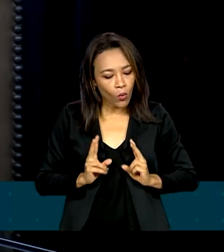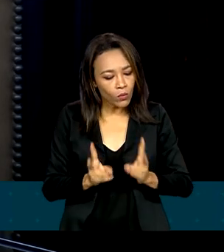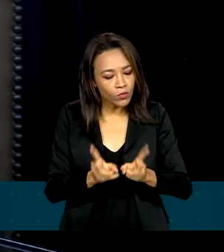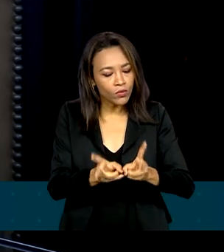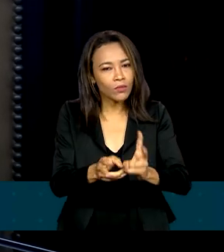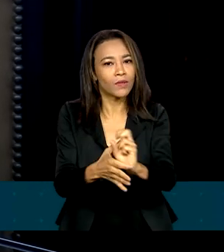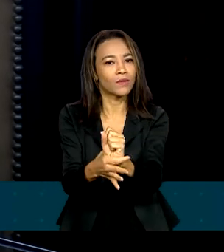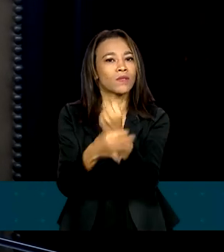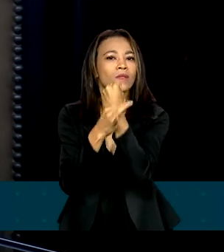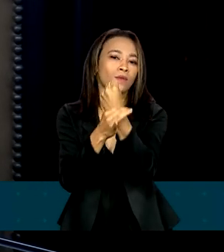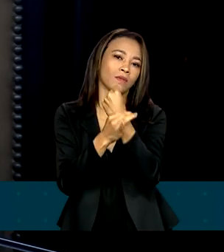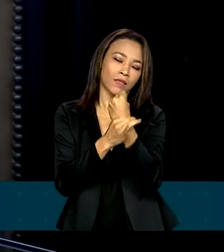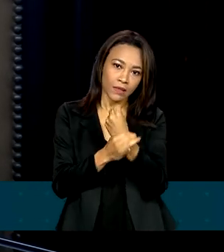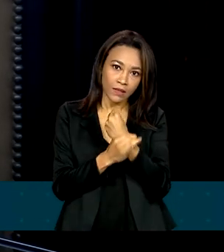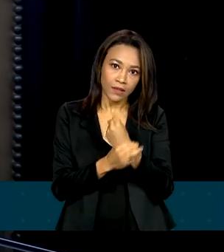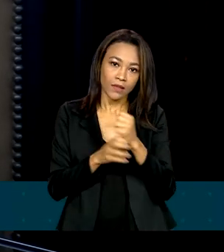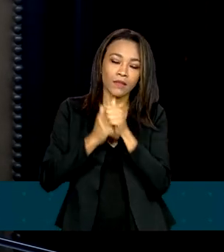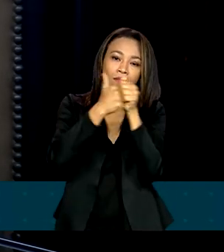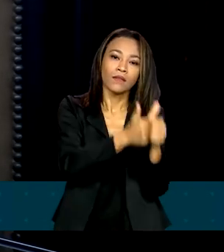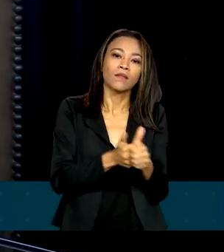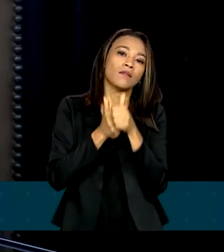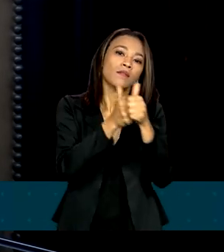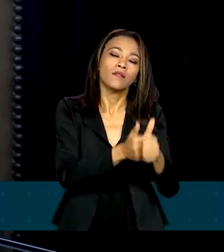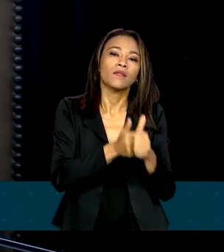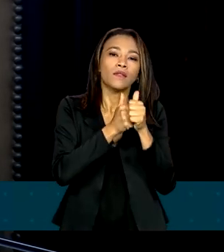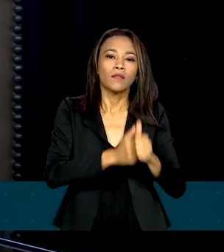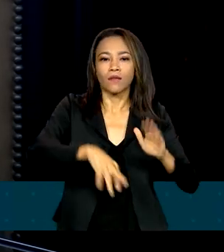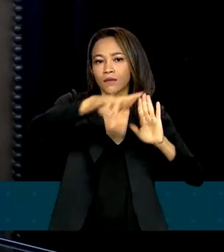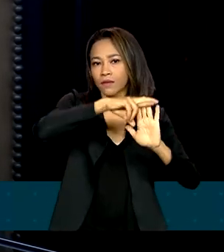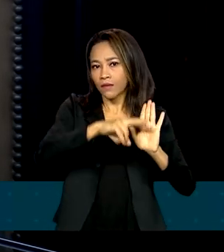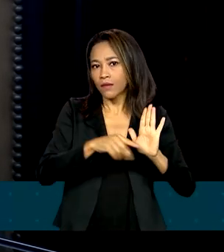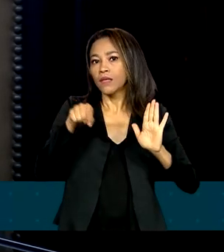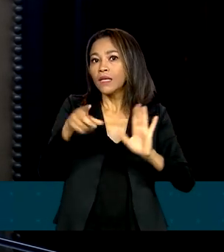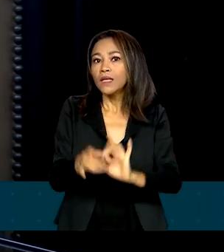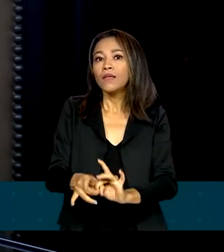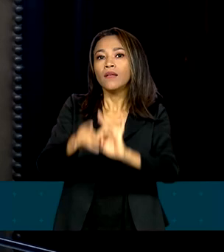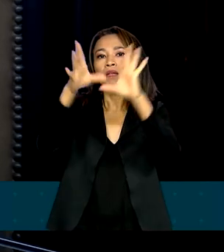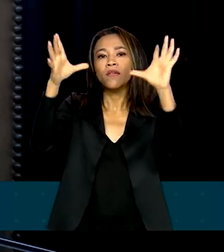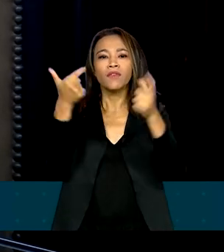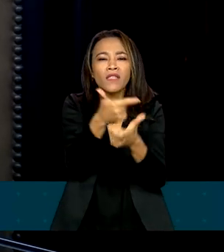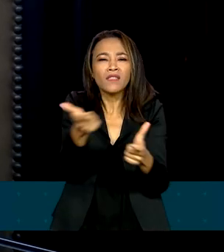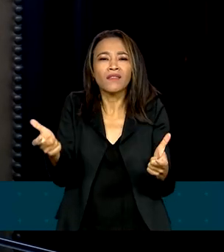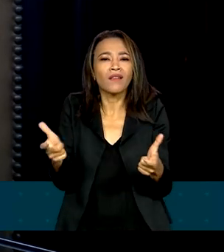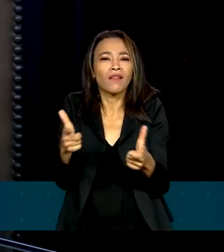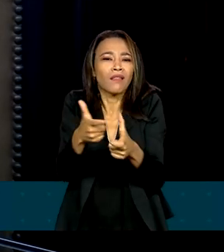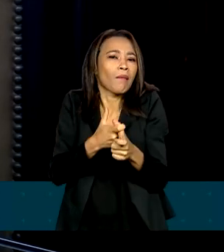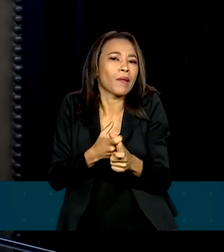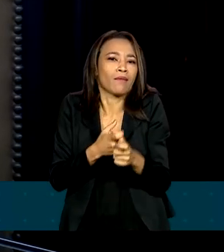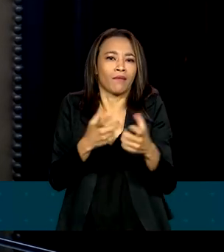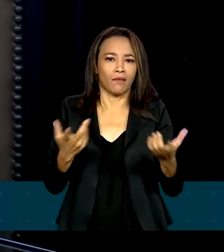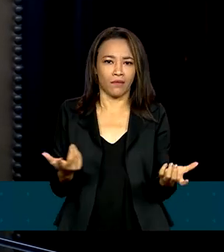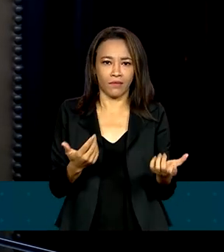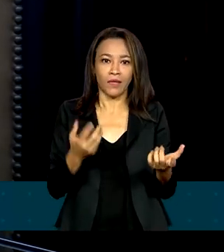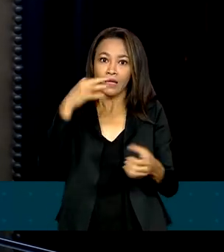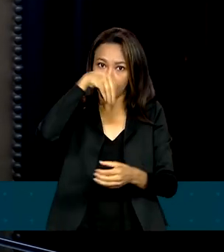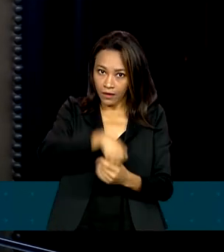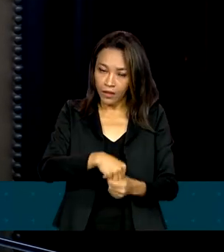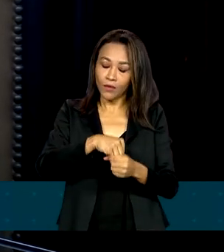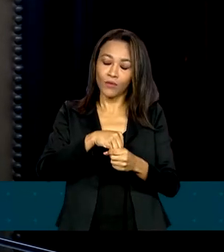embasadas pelos princípios norteadores de uma nação livre e independente dentro de um Estado